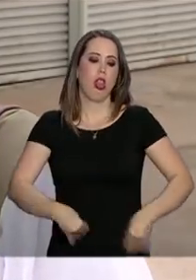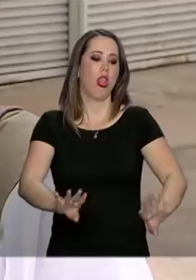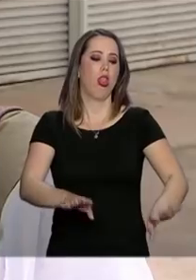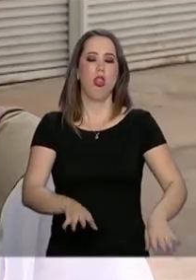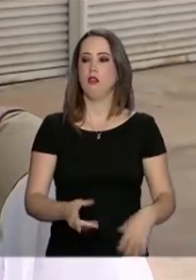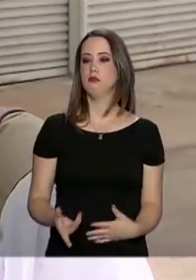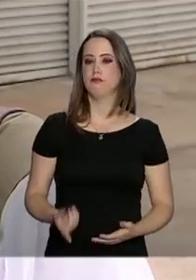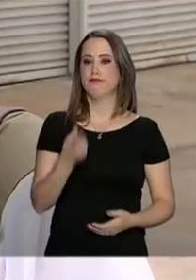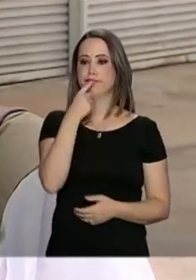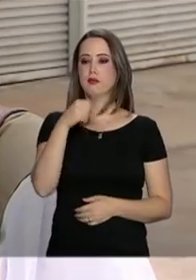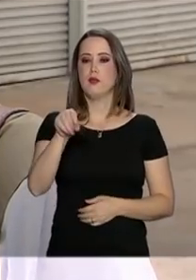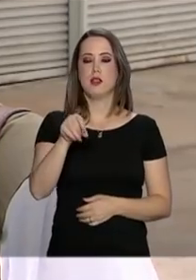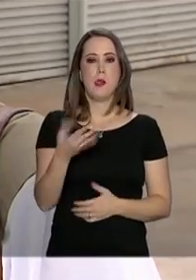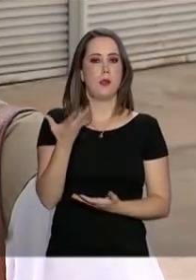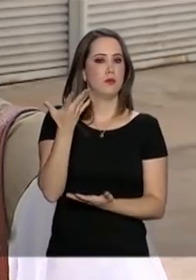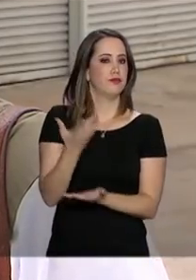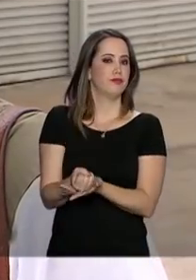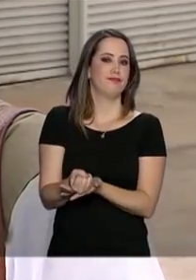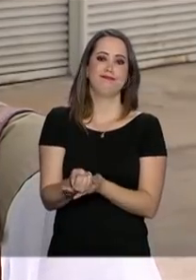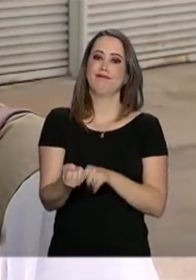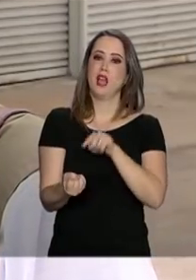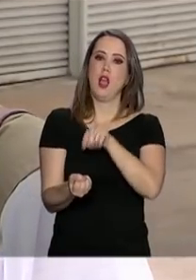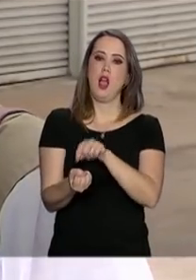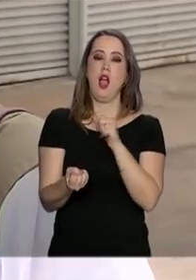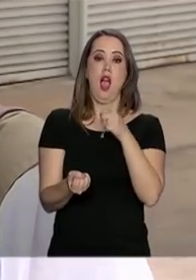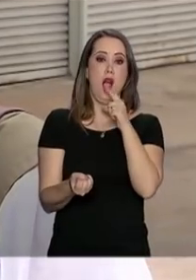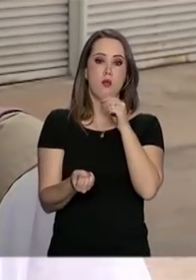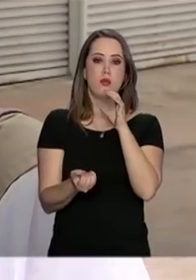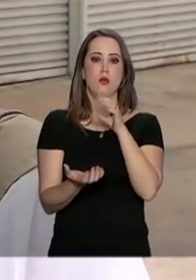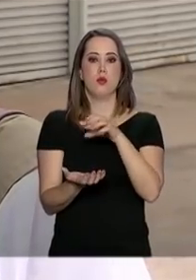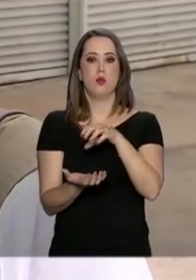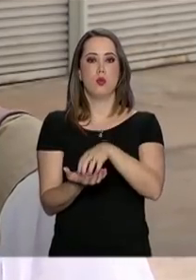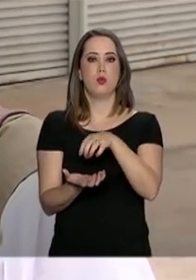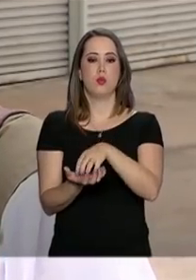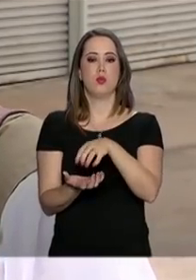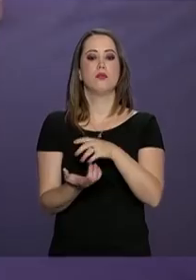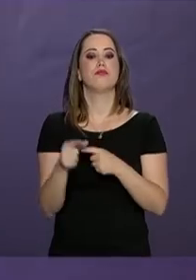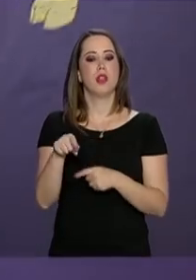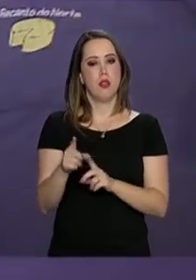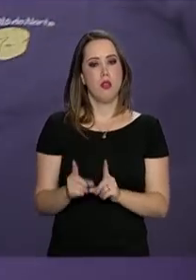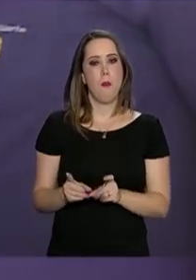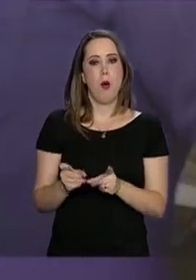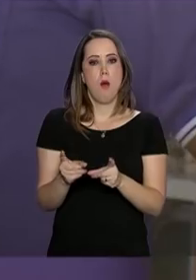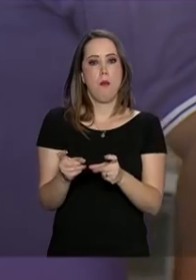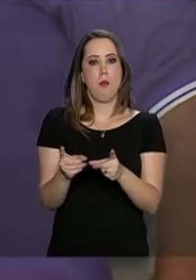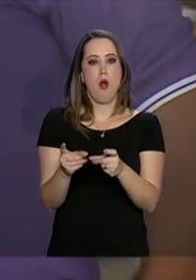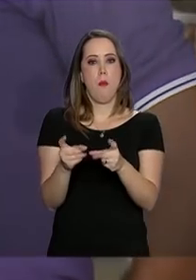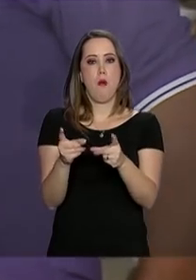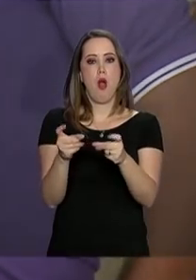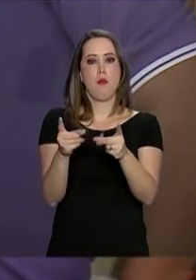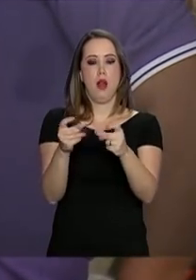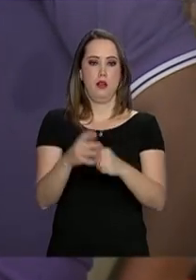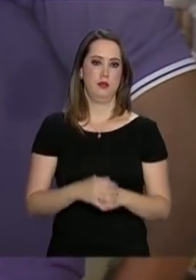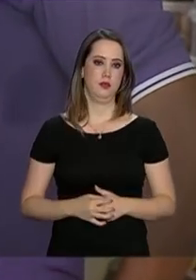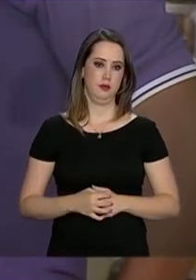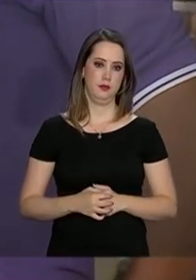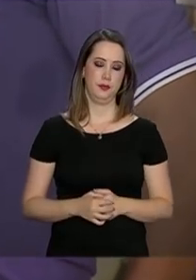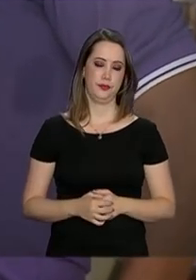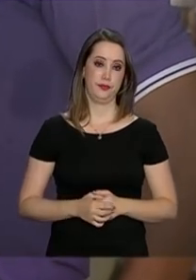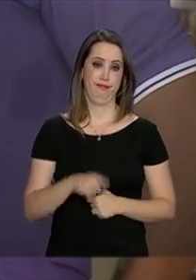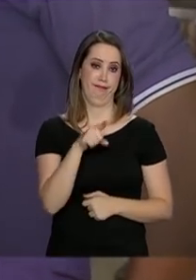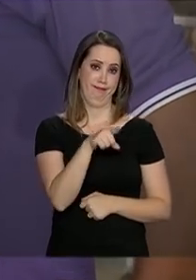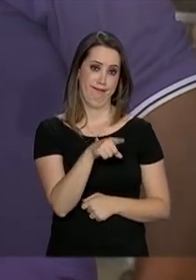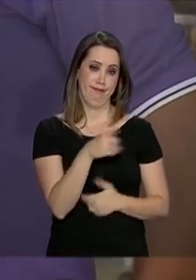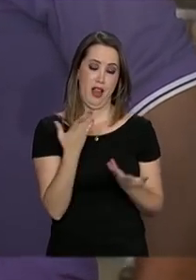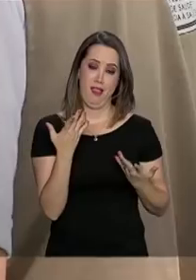chão, ele não absorve. Geralmente ele não absorve. Fica a água parada e dá larva, pode ter certeza. O Ministério da Saúde orienta que